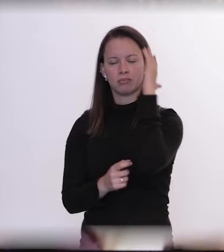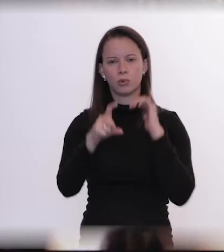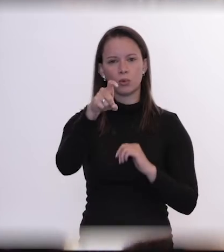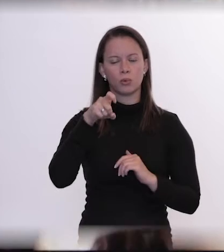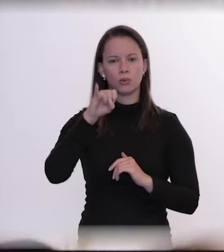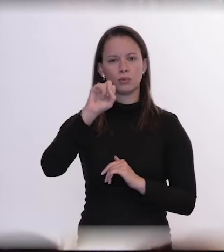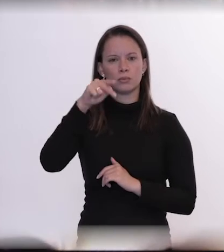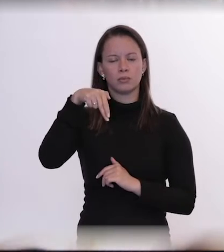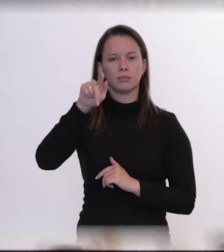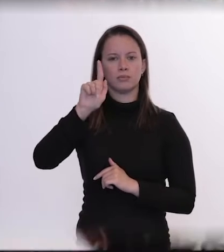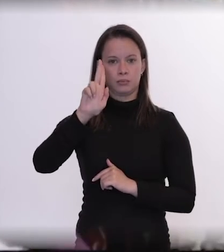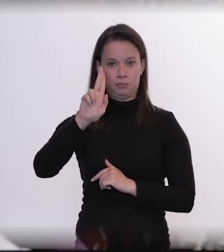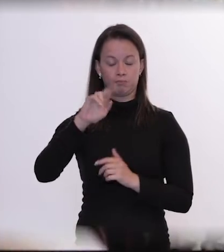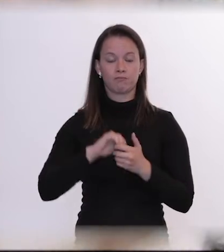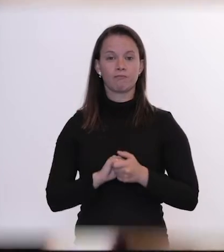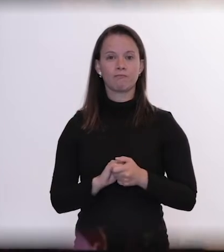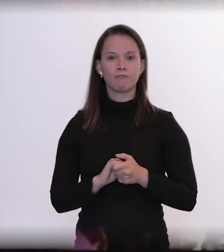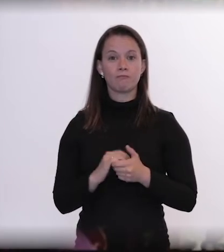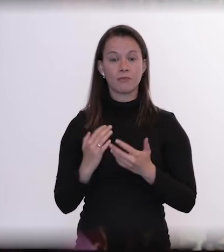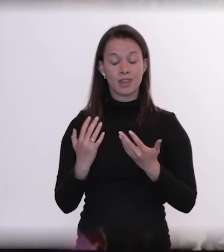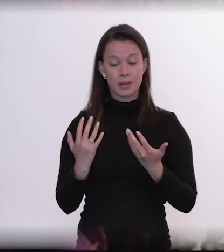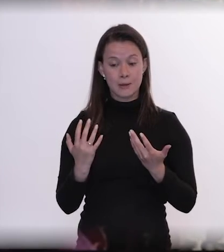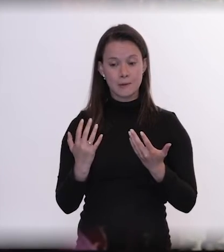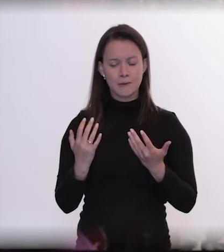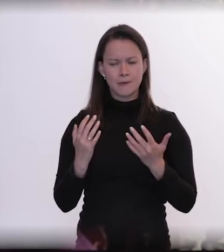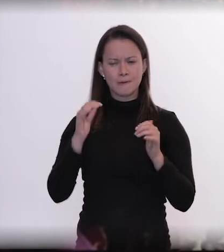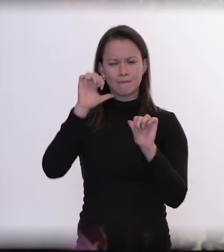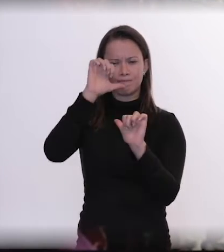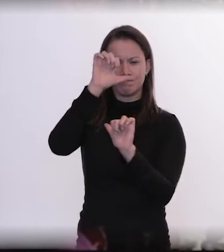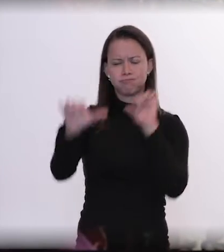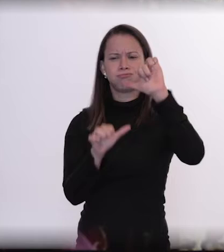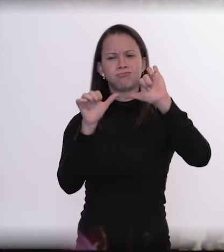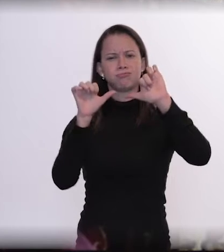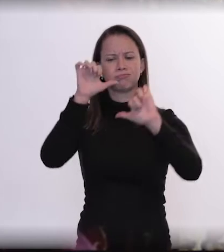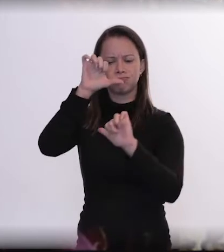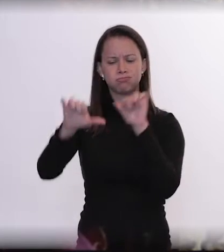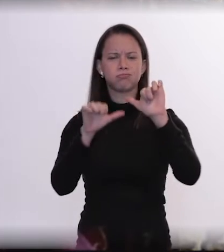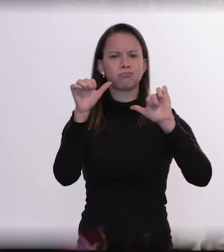essa realidade foi completamente desfigurada e transfigurada.